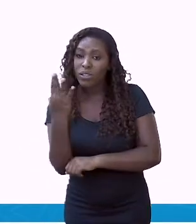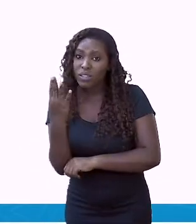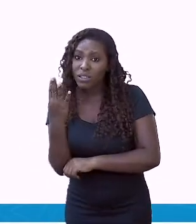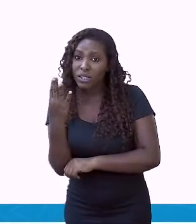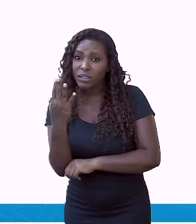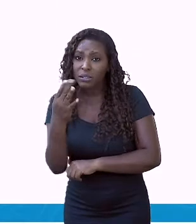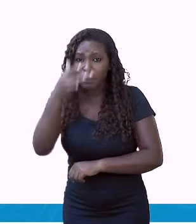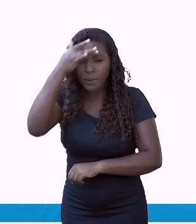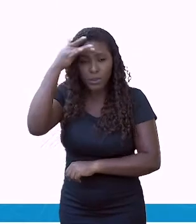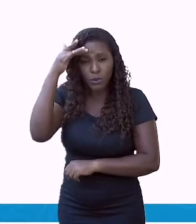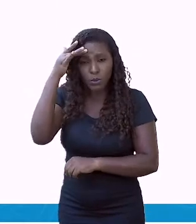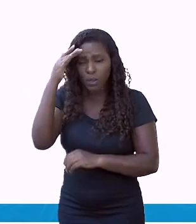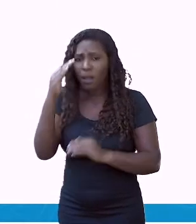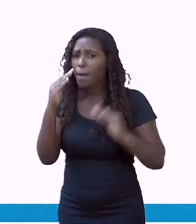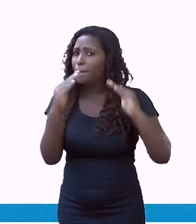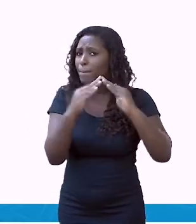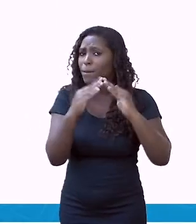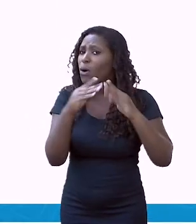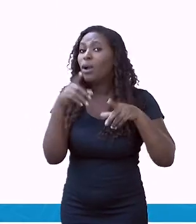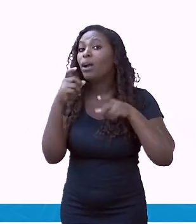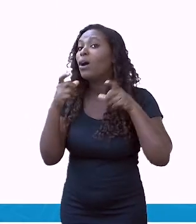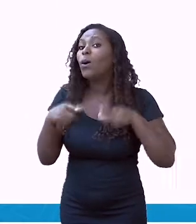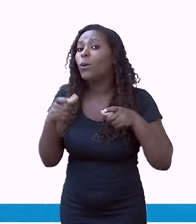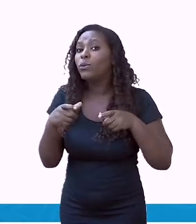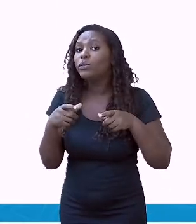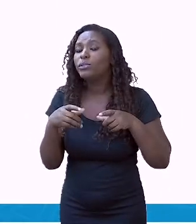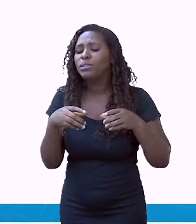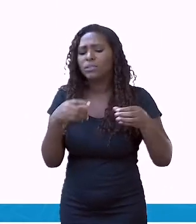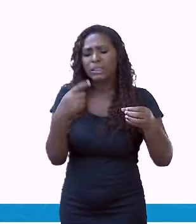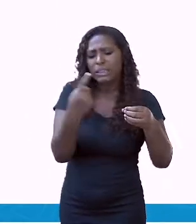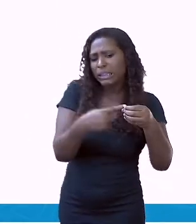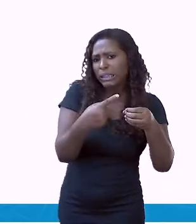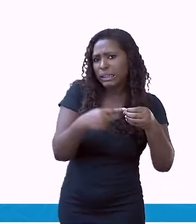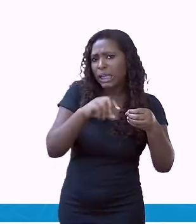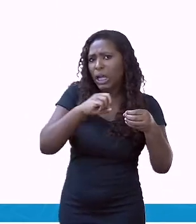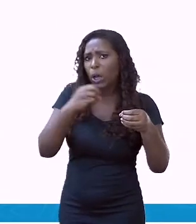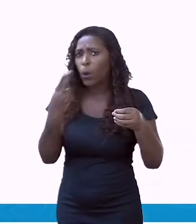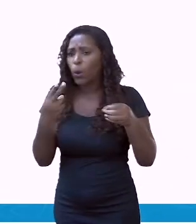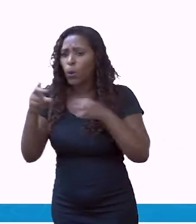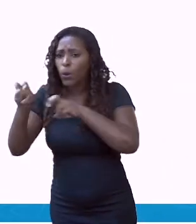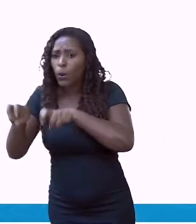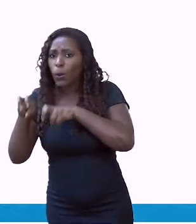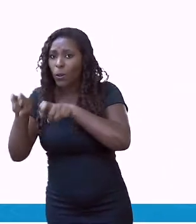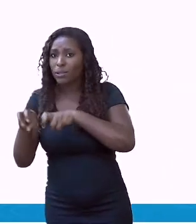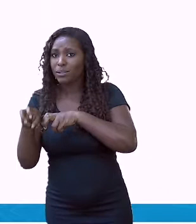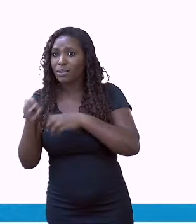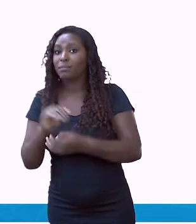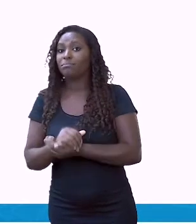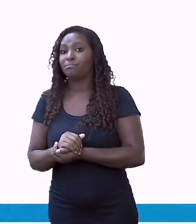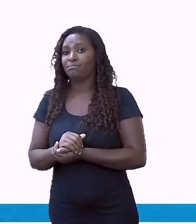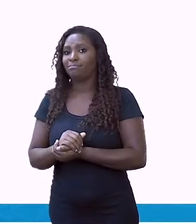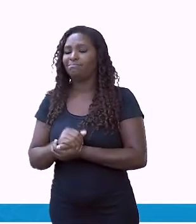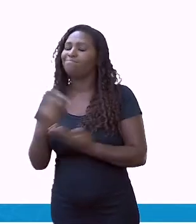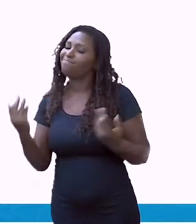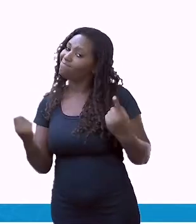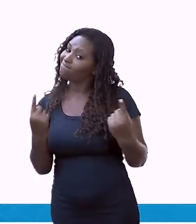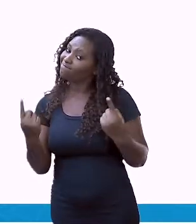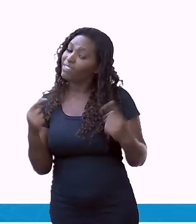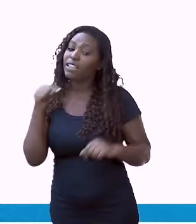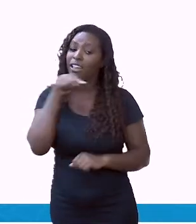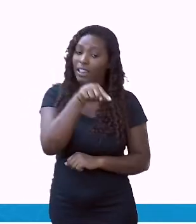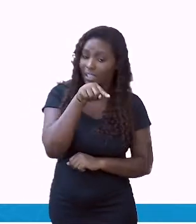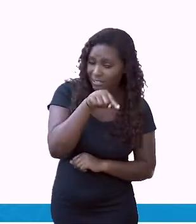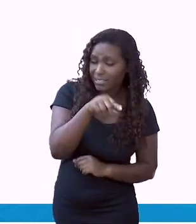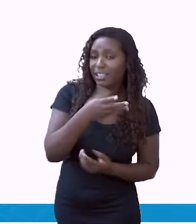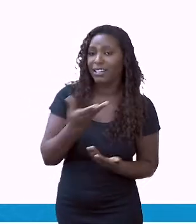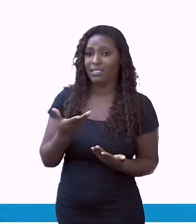cidade? Na cidade. Embora em alguns lugares, apesar da tecnologia, nós vamos ver que tem